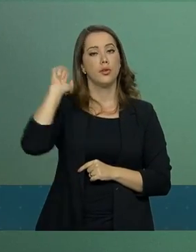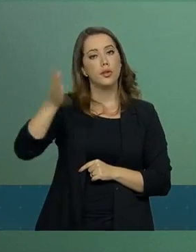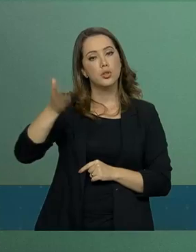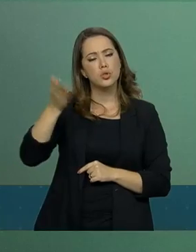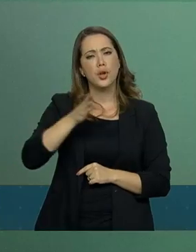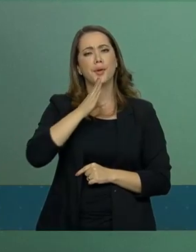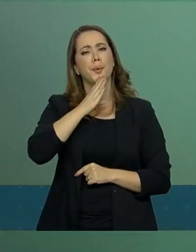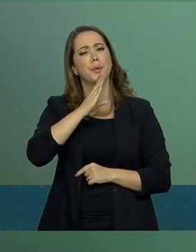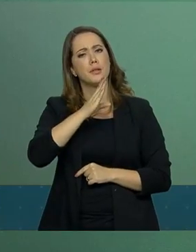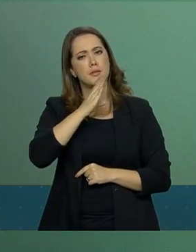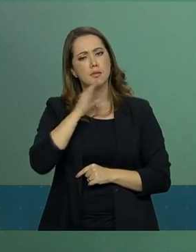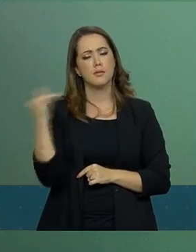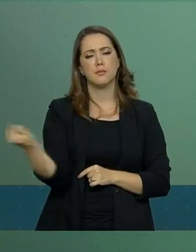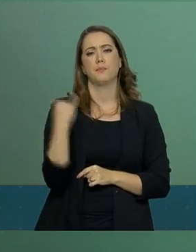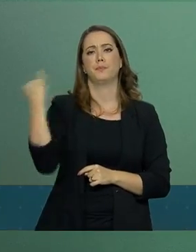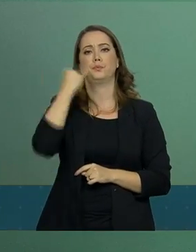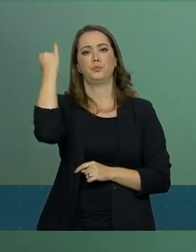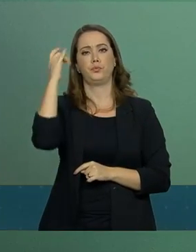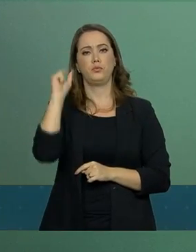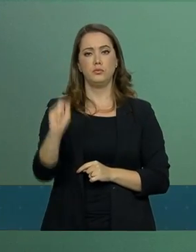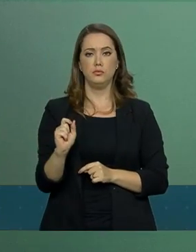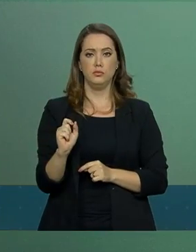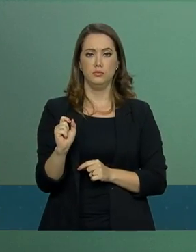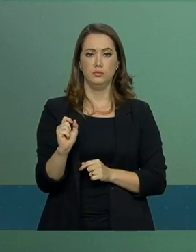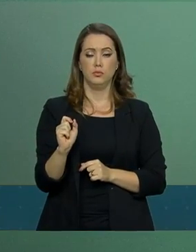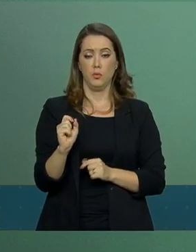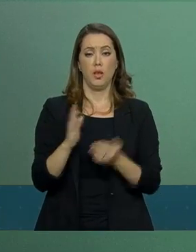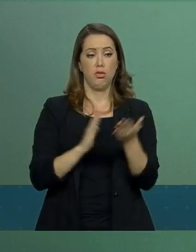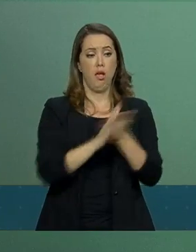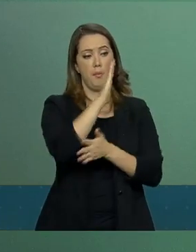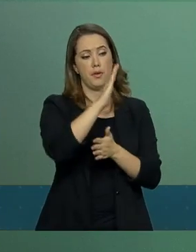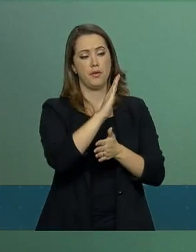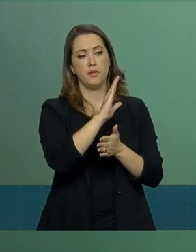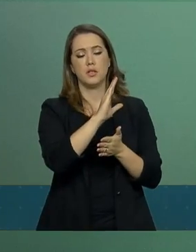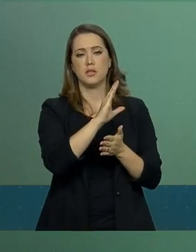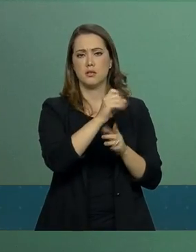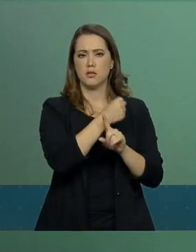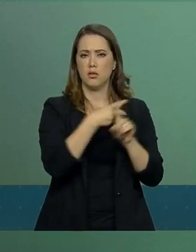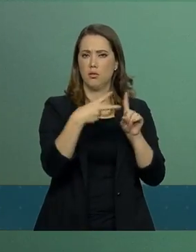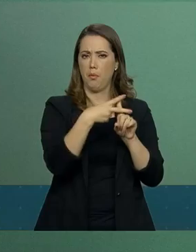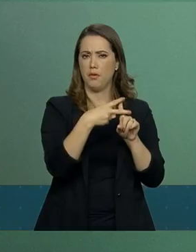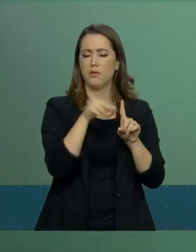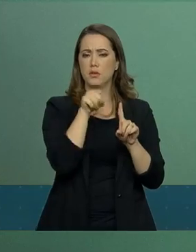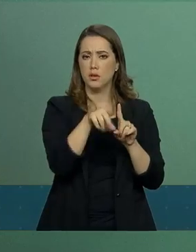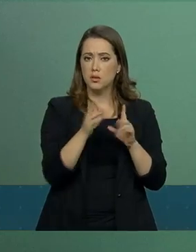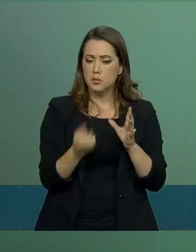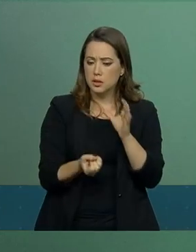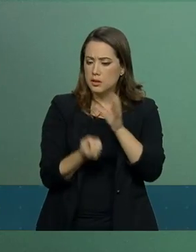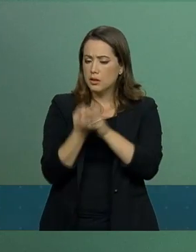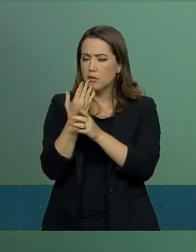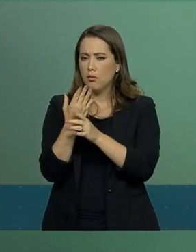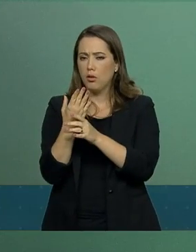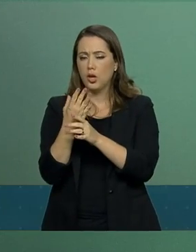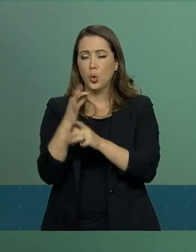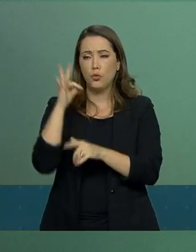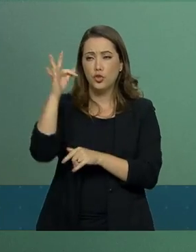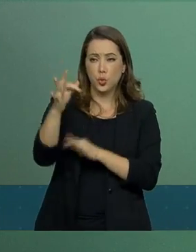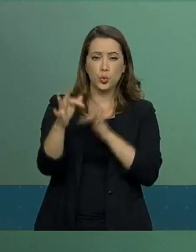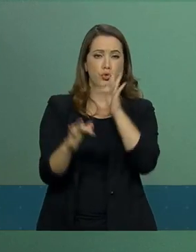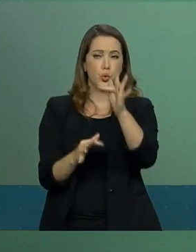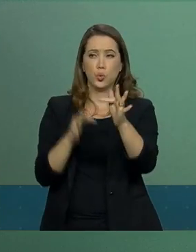já reconheceu a importância da aprovação da Previdência para que gerações futuras